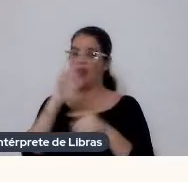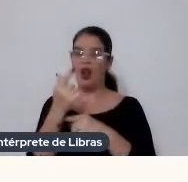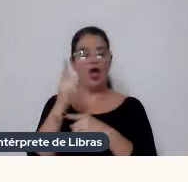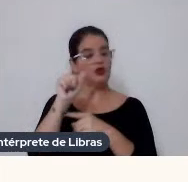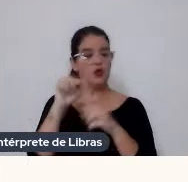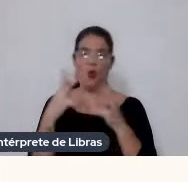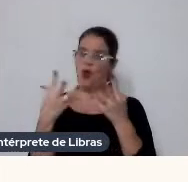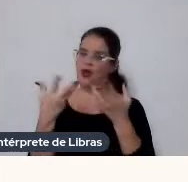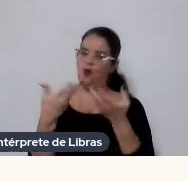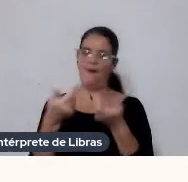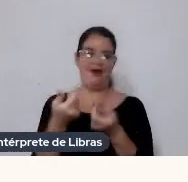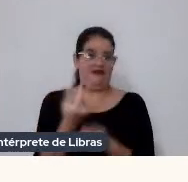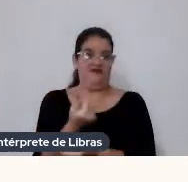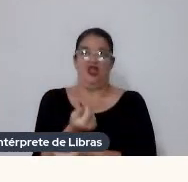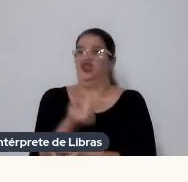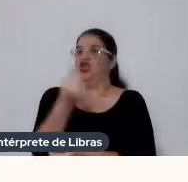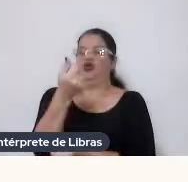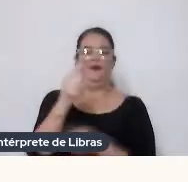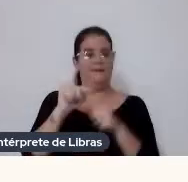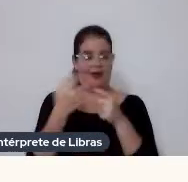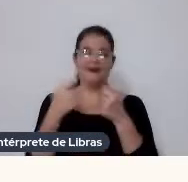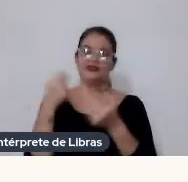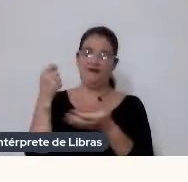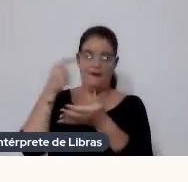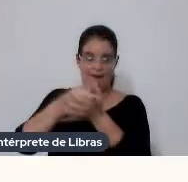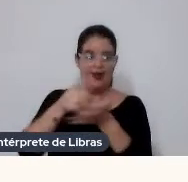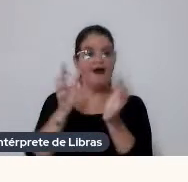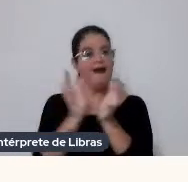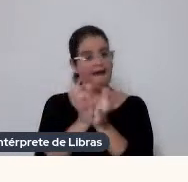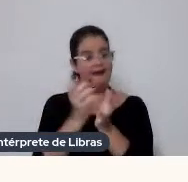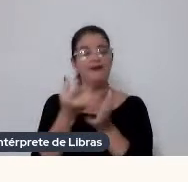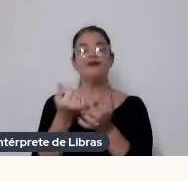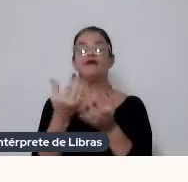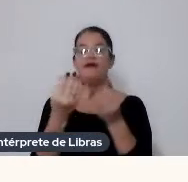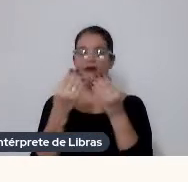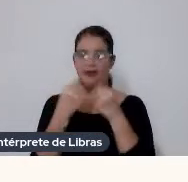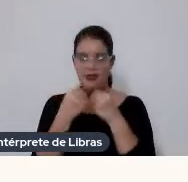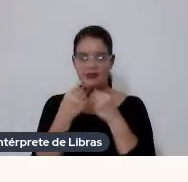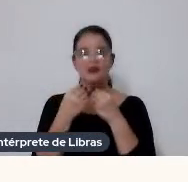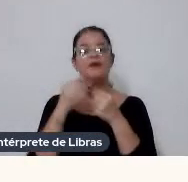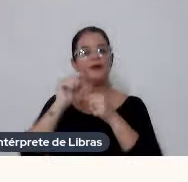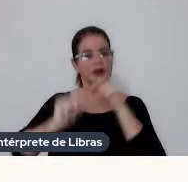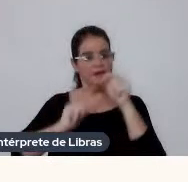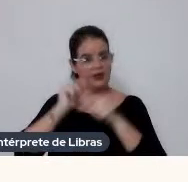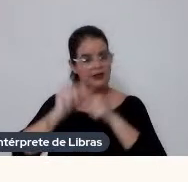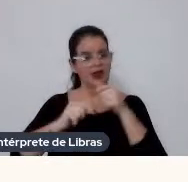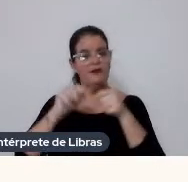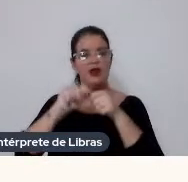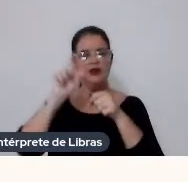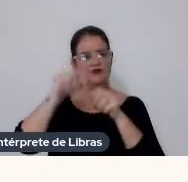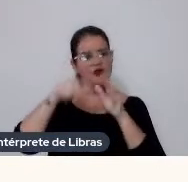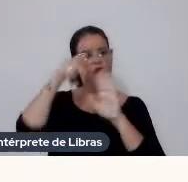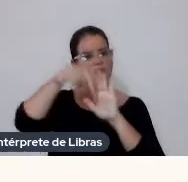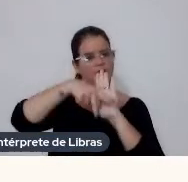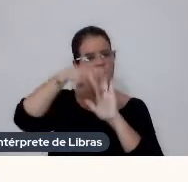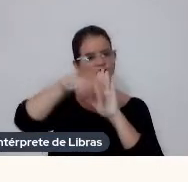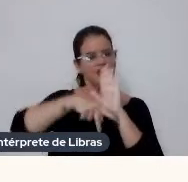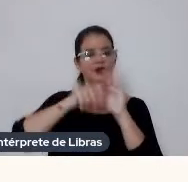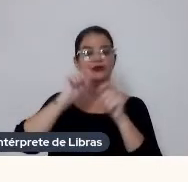maravilha Mas a gente tinha que pagar a equipe Tinha que receber Para isso E foi um projeto Em que